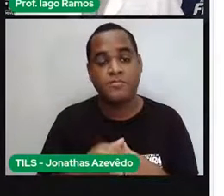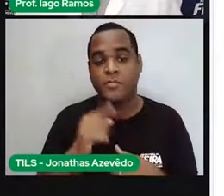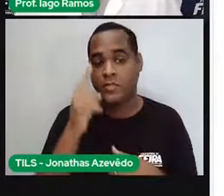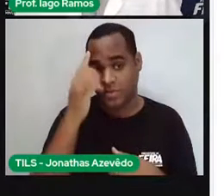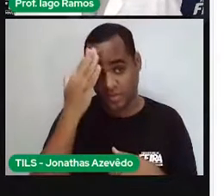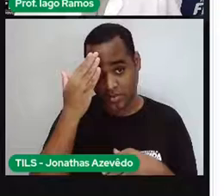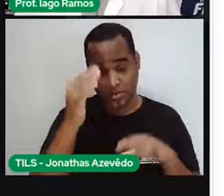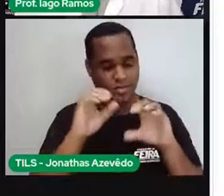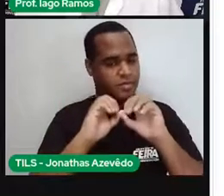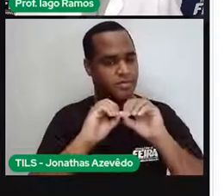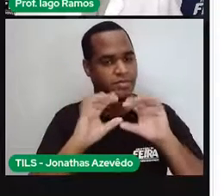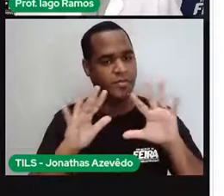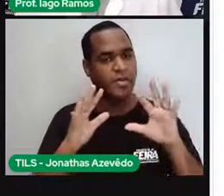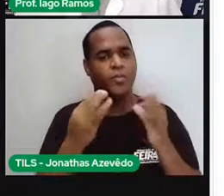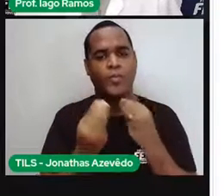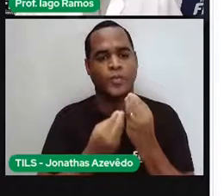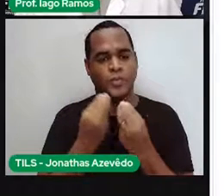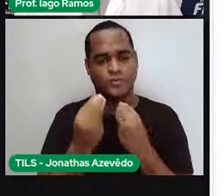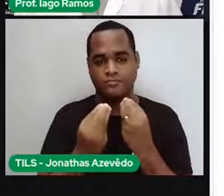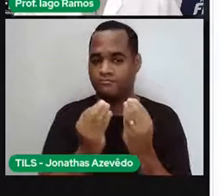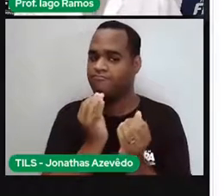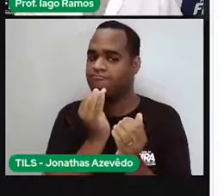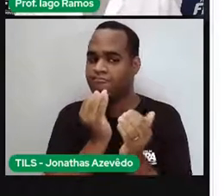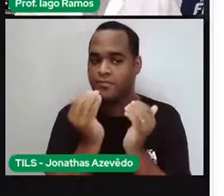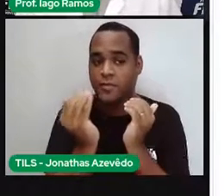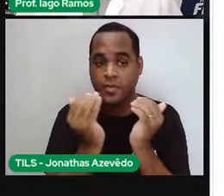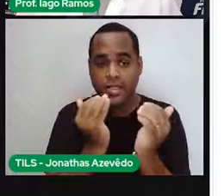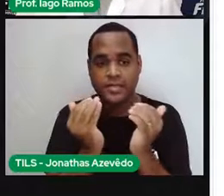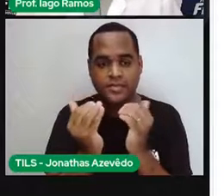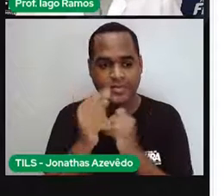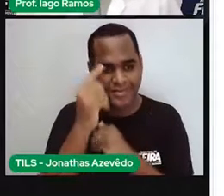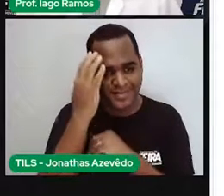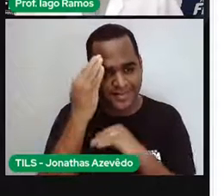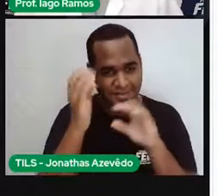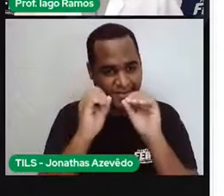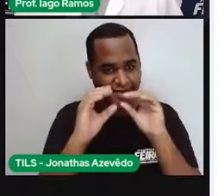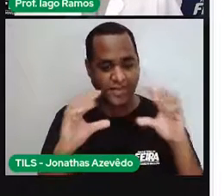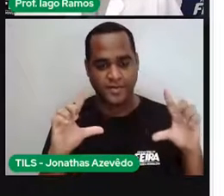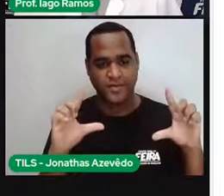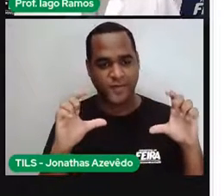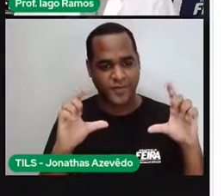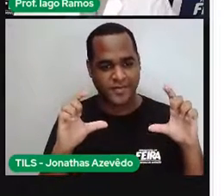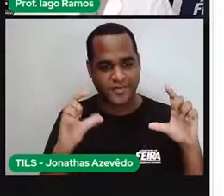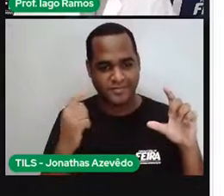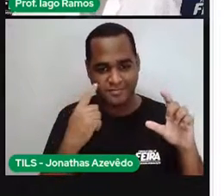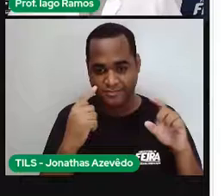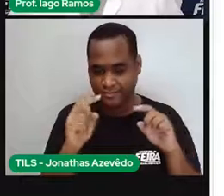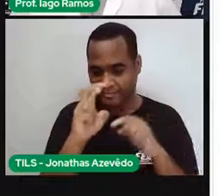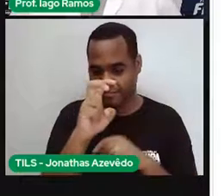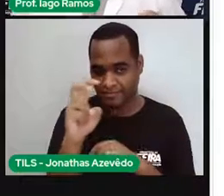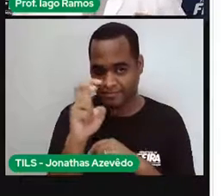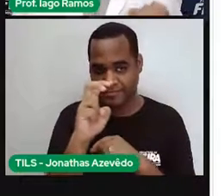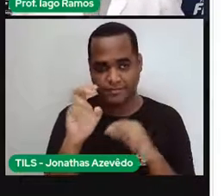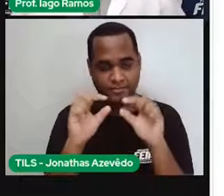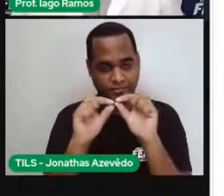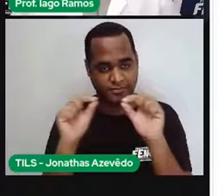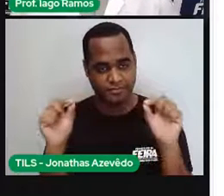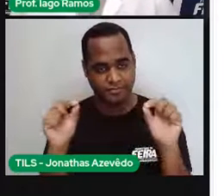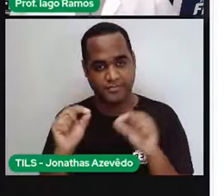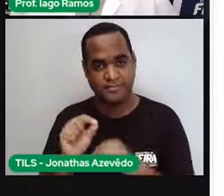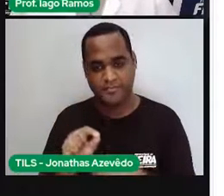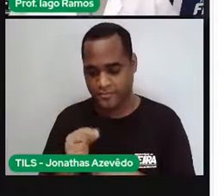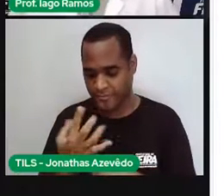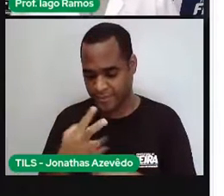tem aí essa ilustraçãozinha, certo? Esse campo com as suas medidas. Mas, tem ali uma